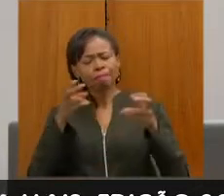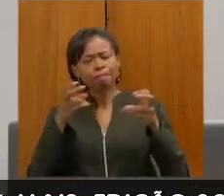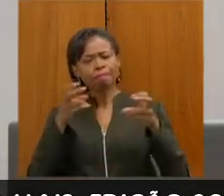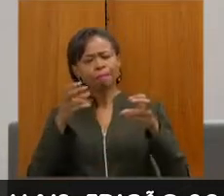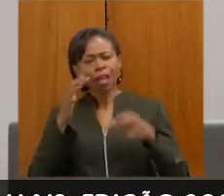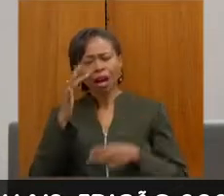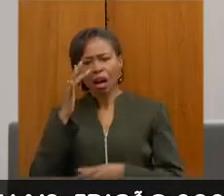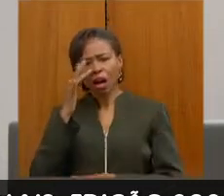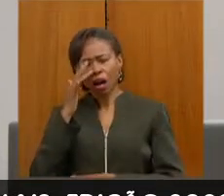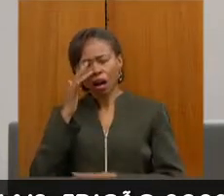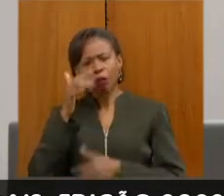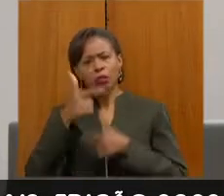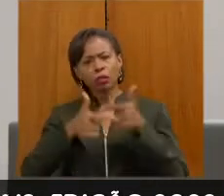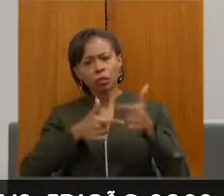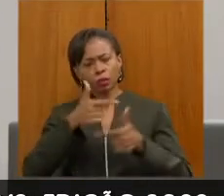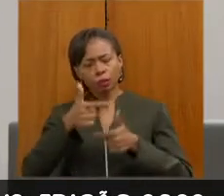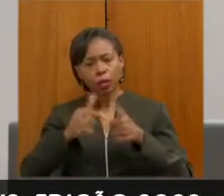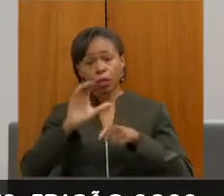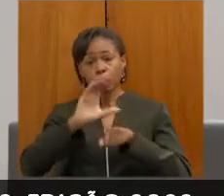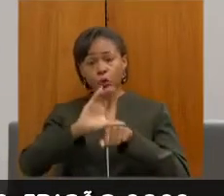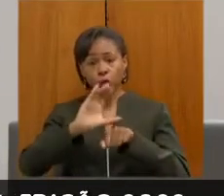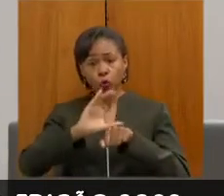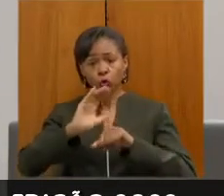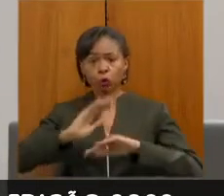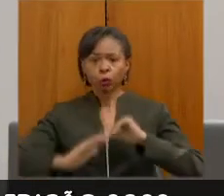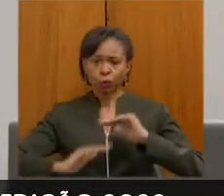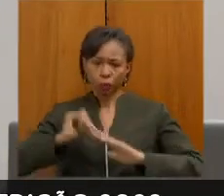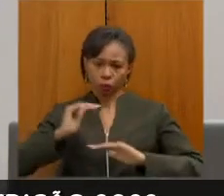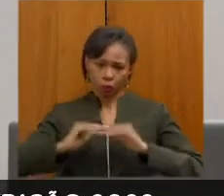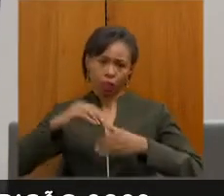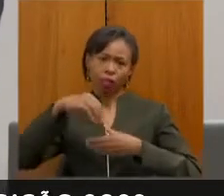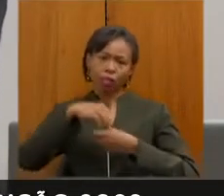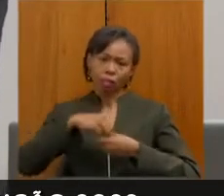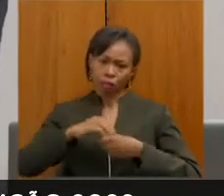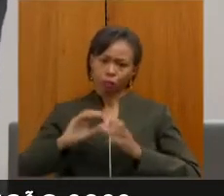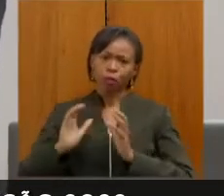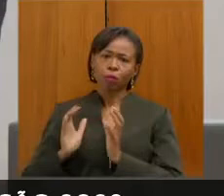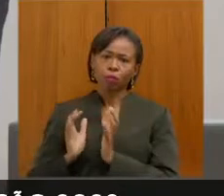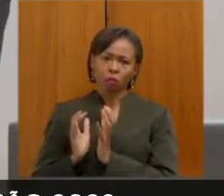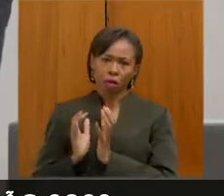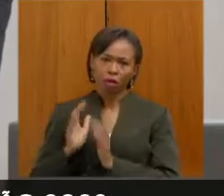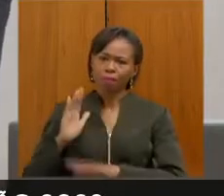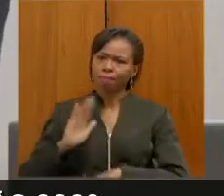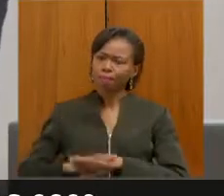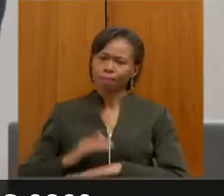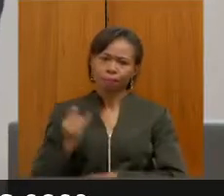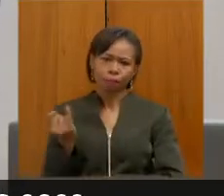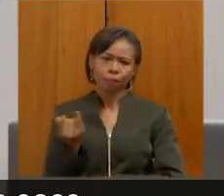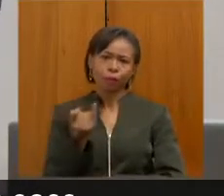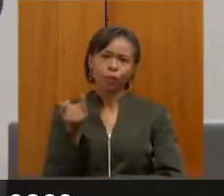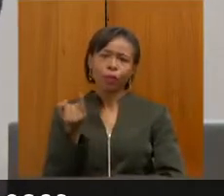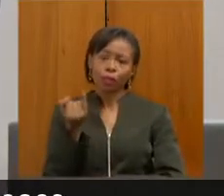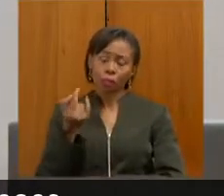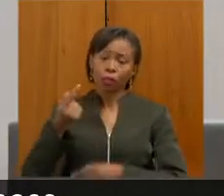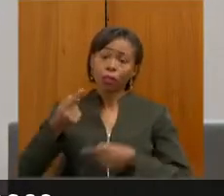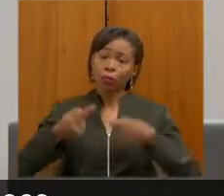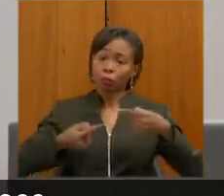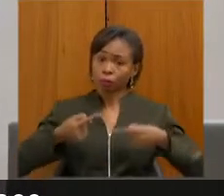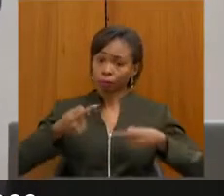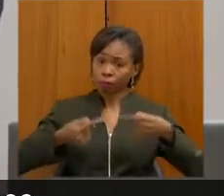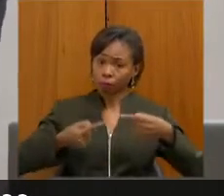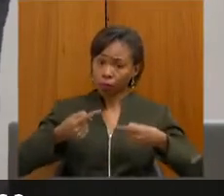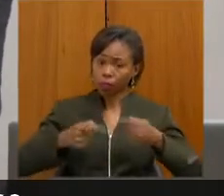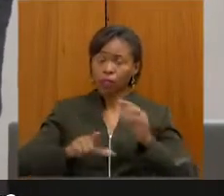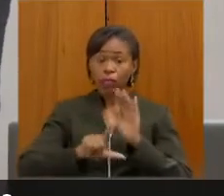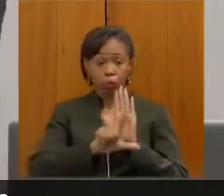com o trabalho de profissionalização que as APAES fazem. Isso é muito importante. Nós discutimos aqui a questão